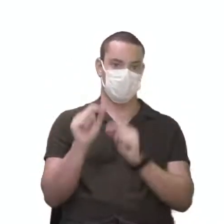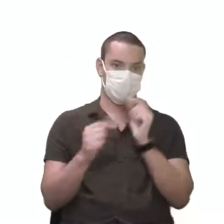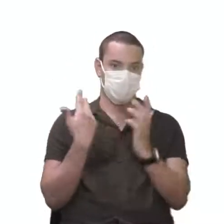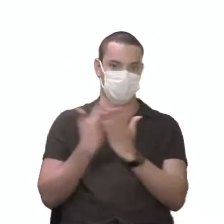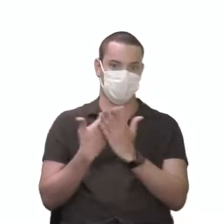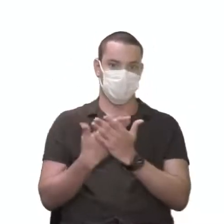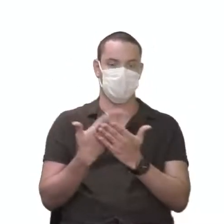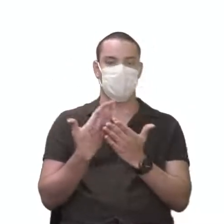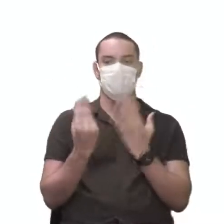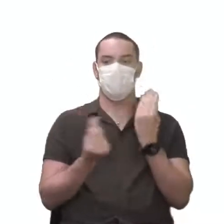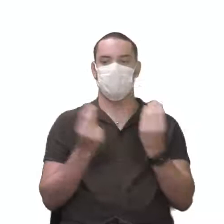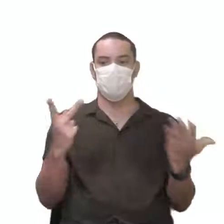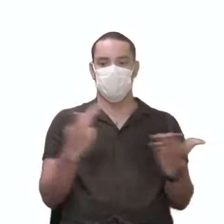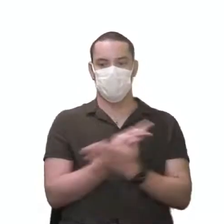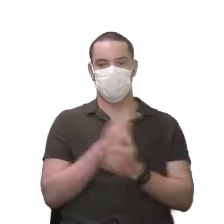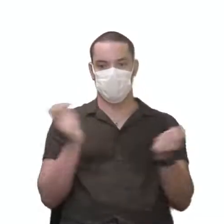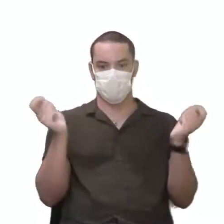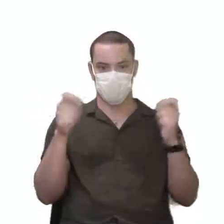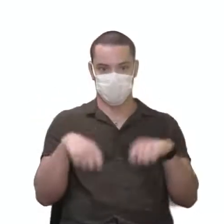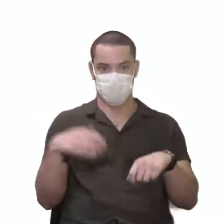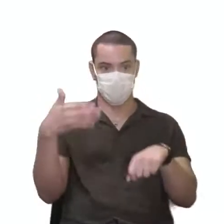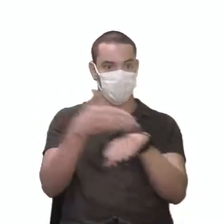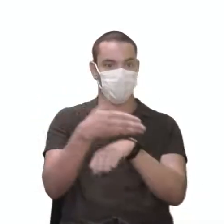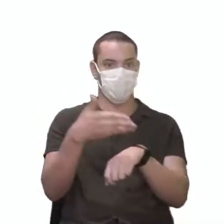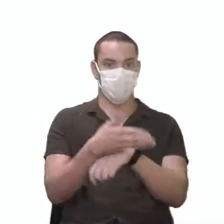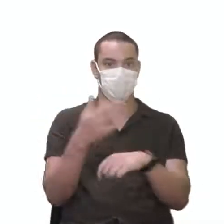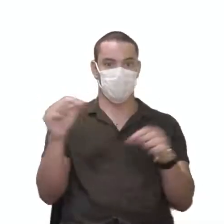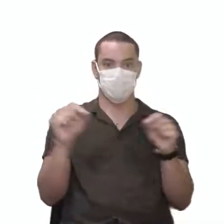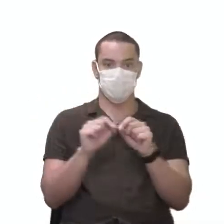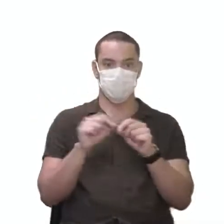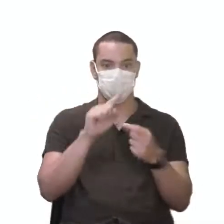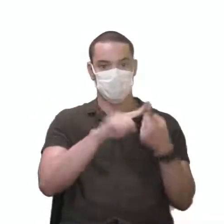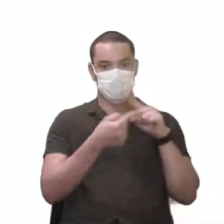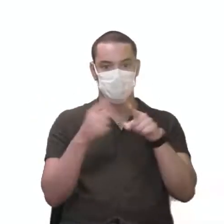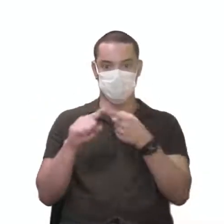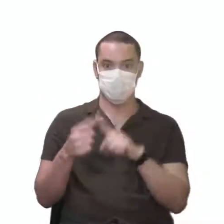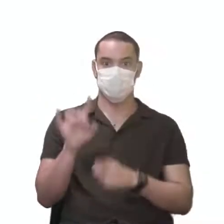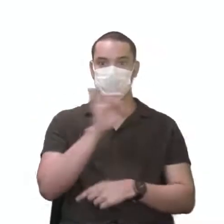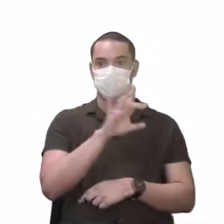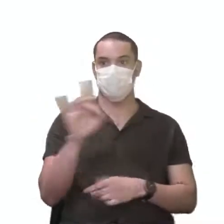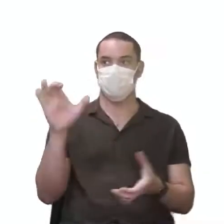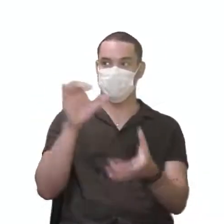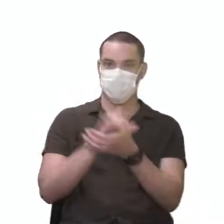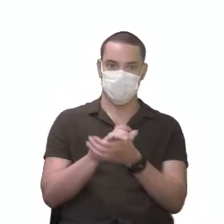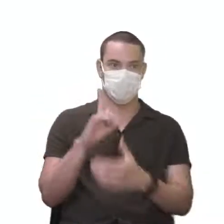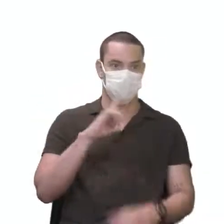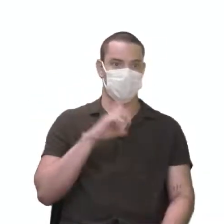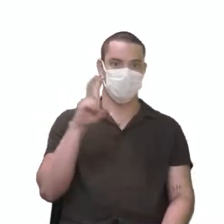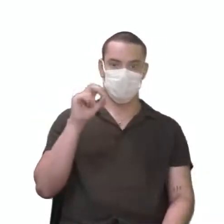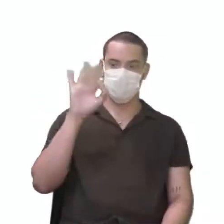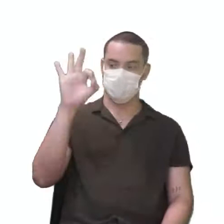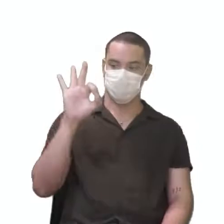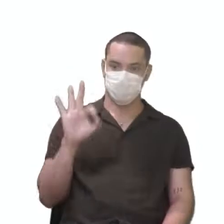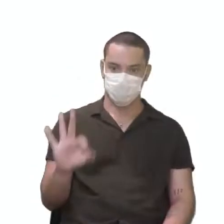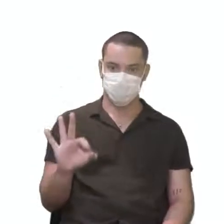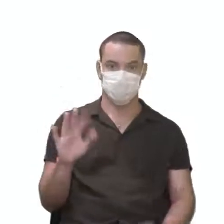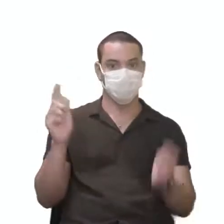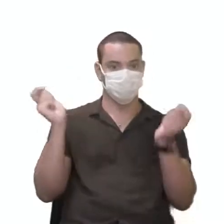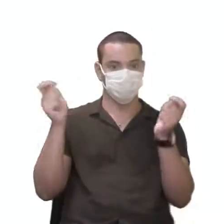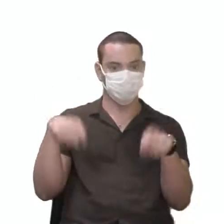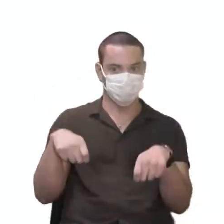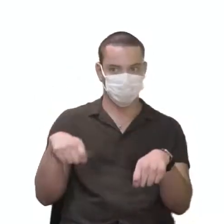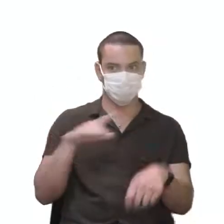essa aula, essa probabilidade da frequência de cada cruzamento, de cada casal ter 50% de